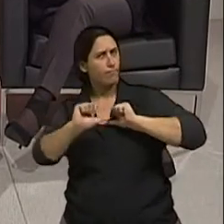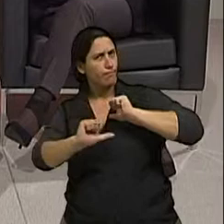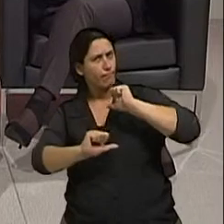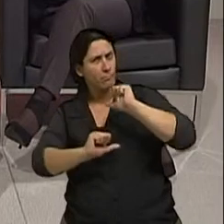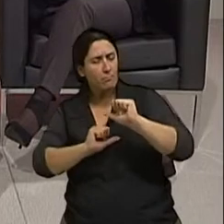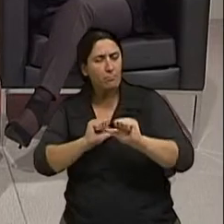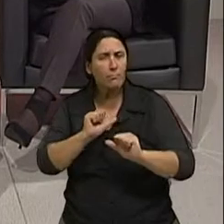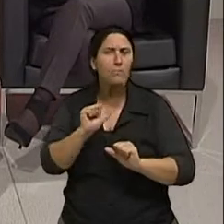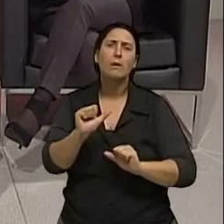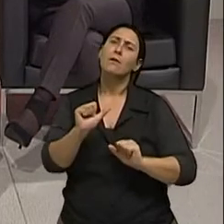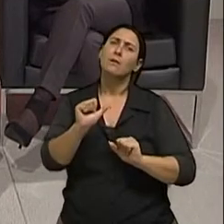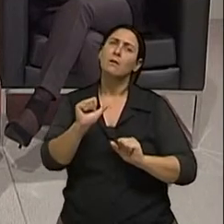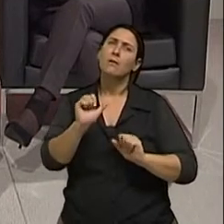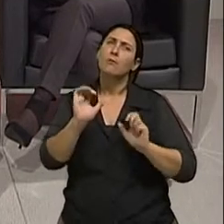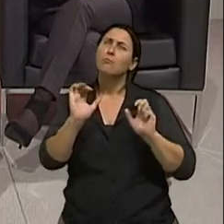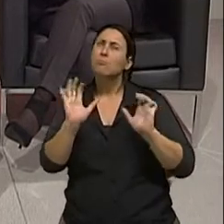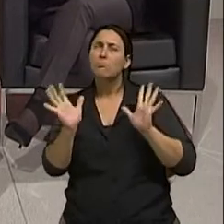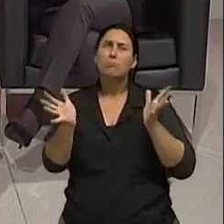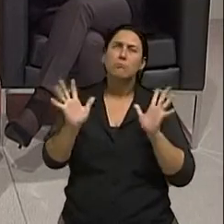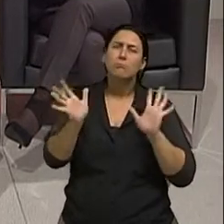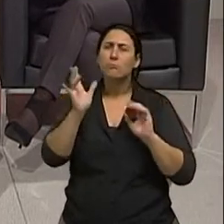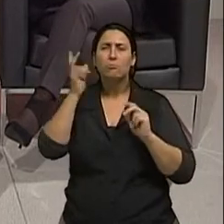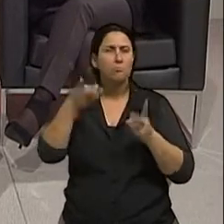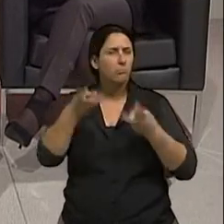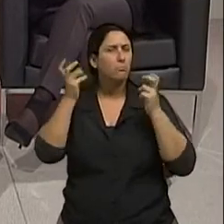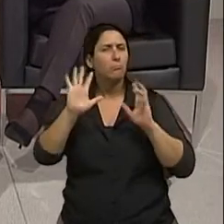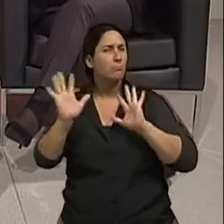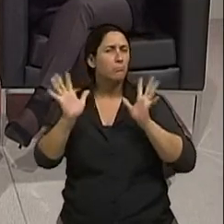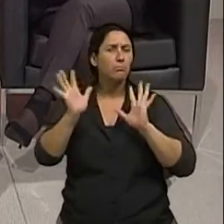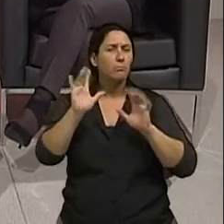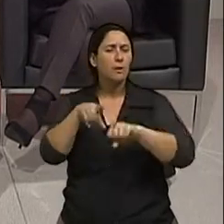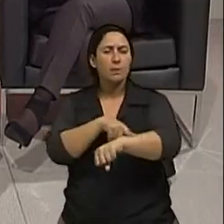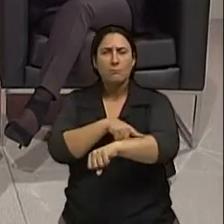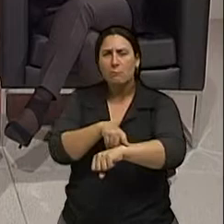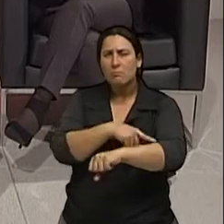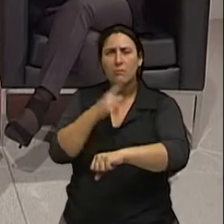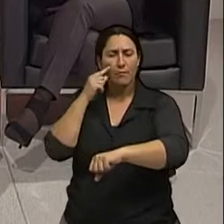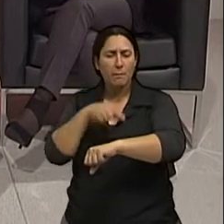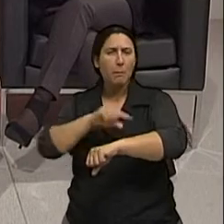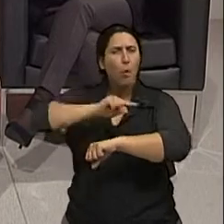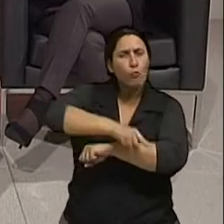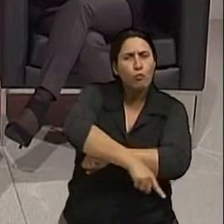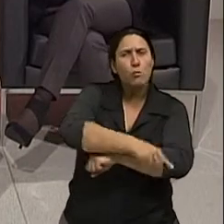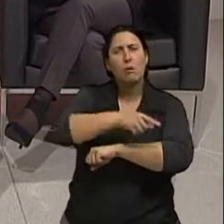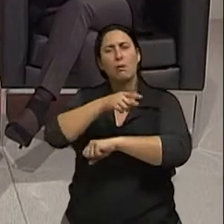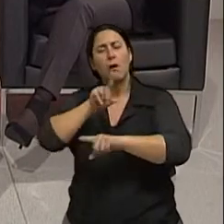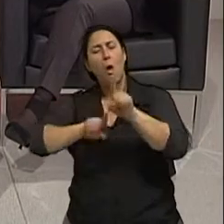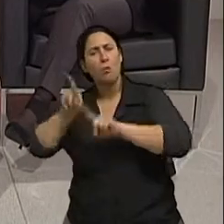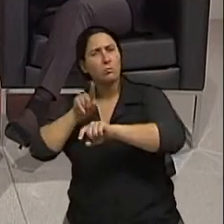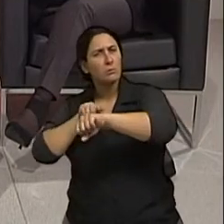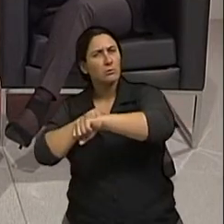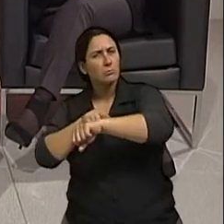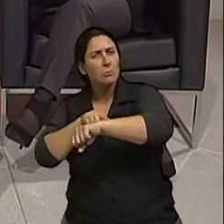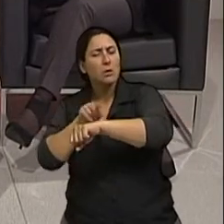termo médio vamos dizer de já lesão na pele mais profunda ou menos profunda e